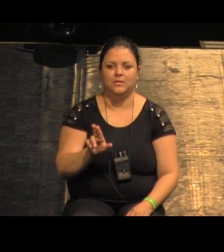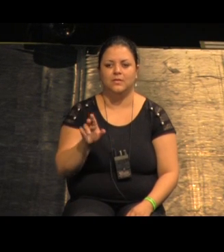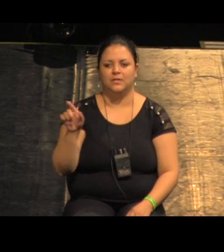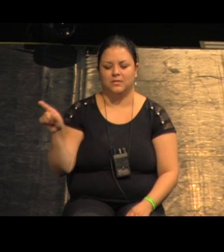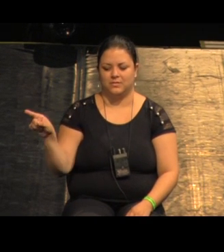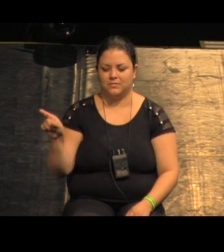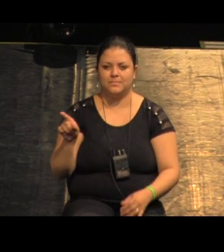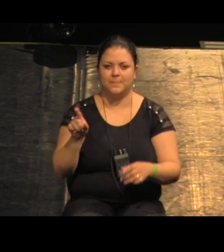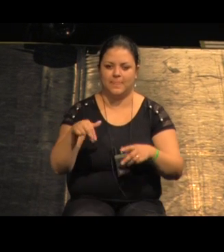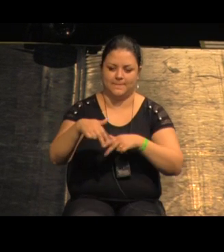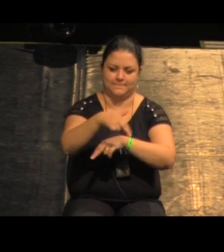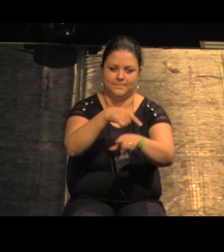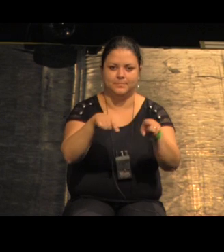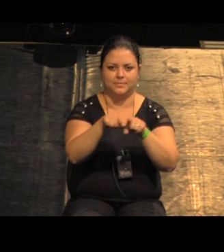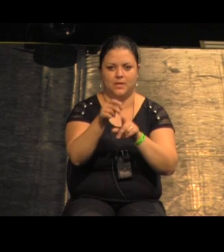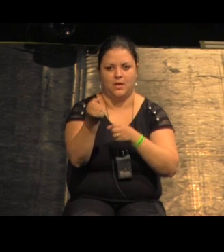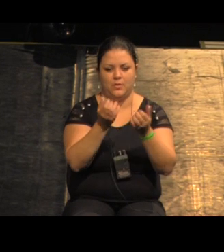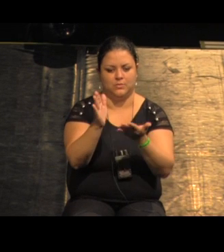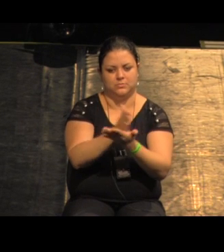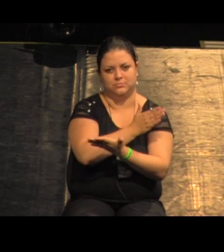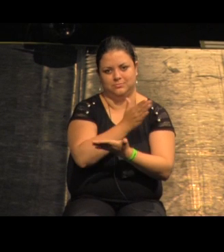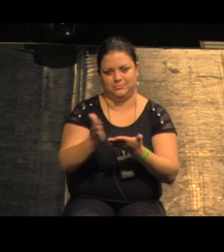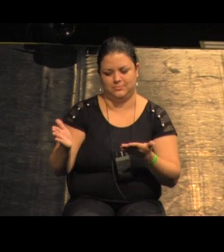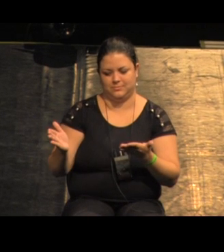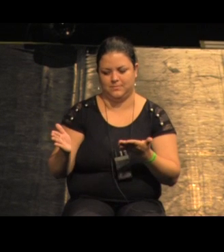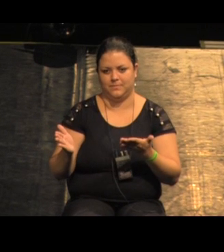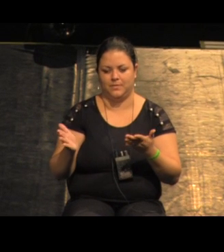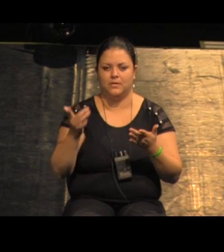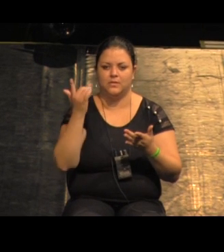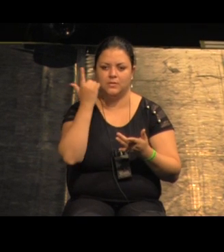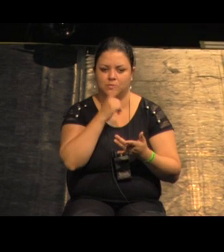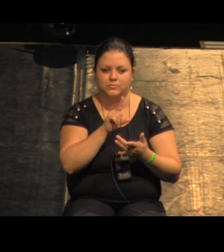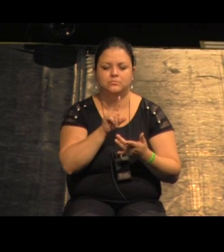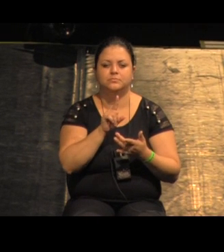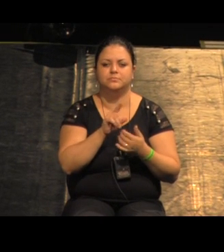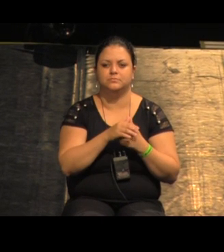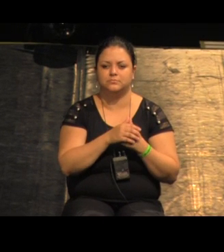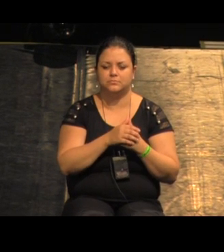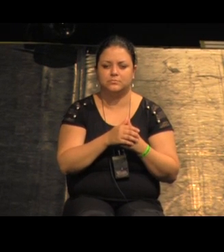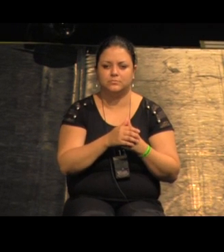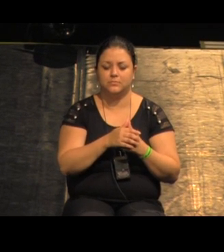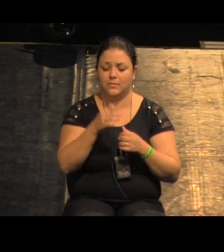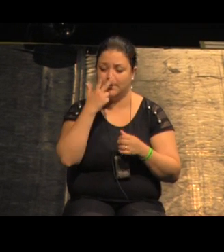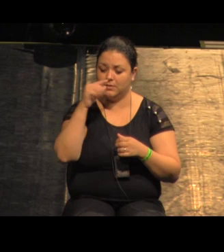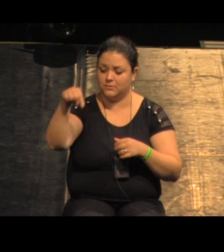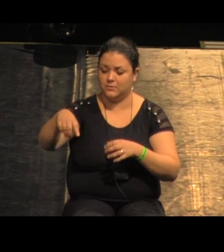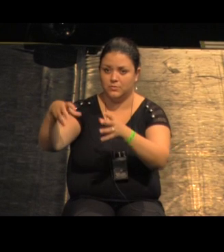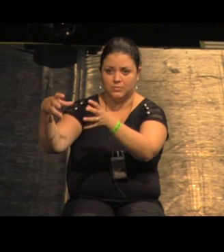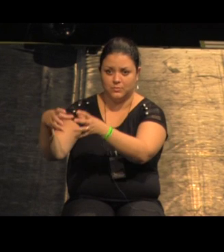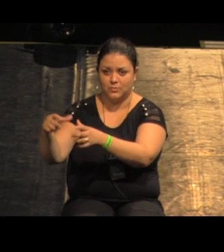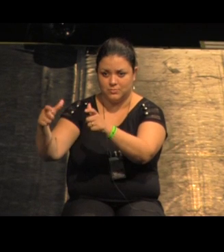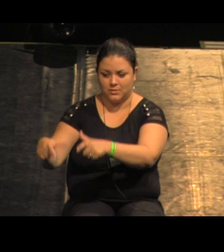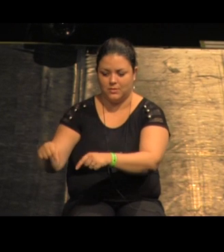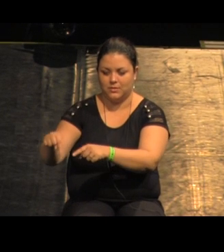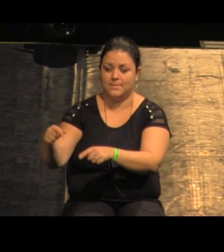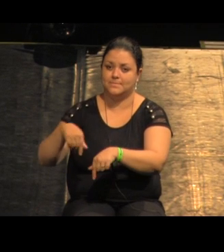carros separados de forma que a gente cria uma uma sinergia neste ponto que é o ponto mais animado da vila de Gaia ligando com esse